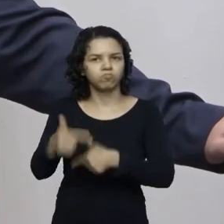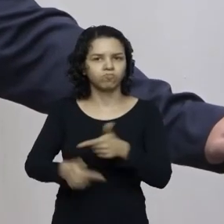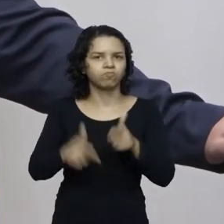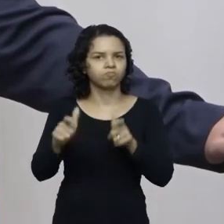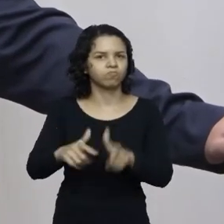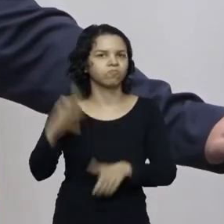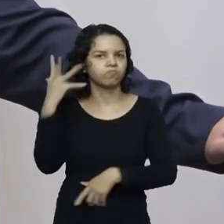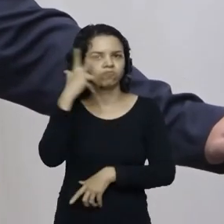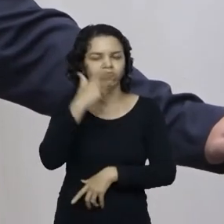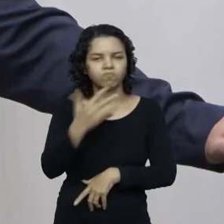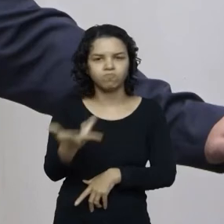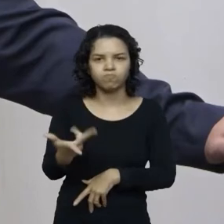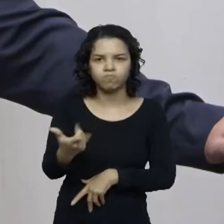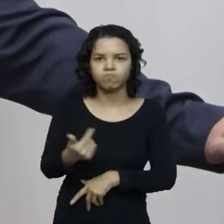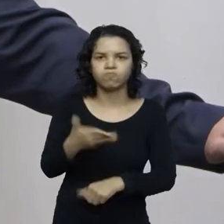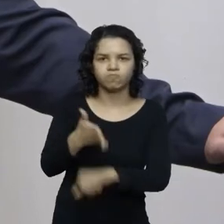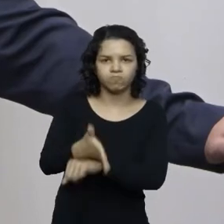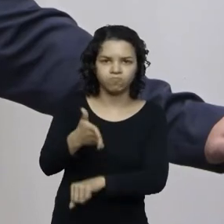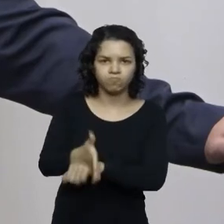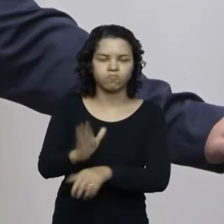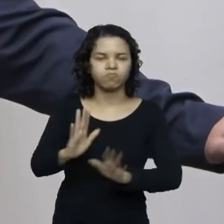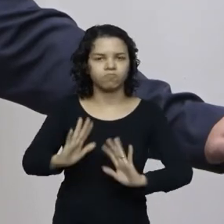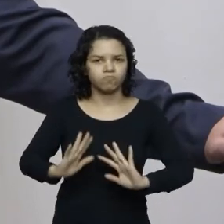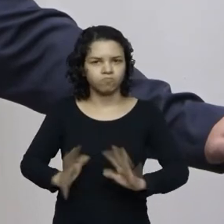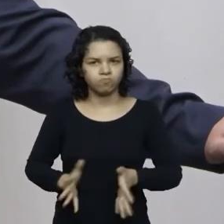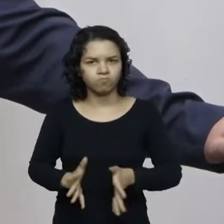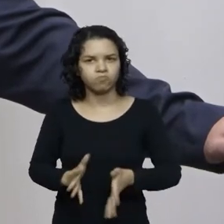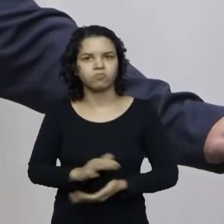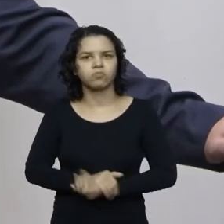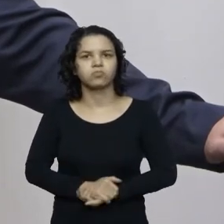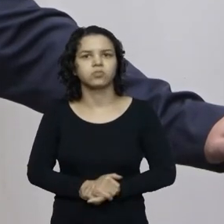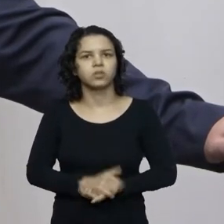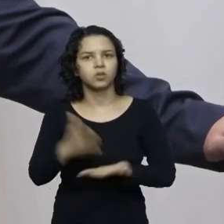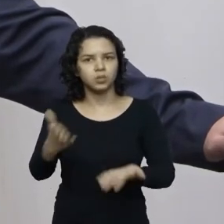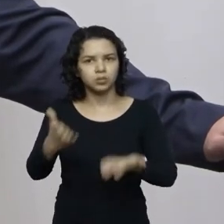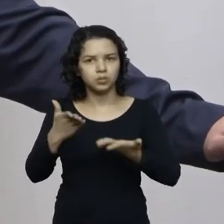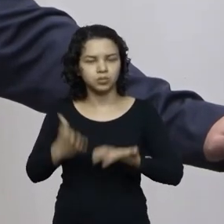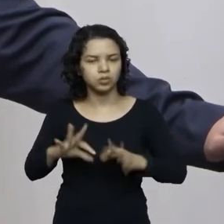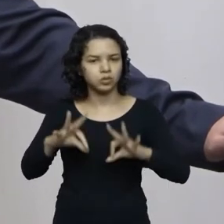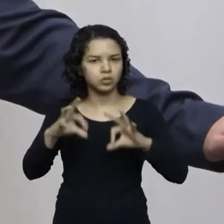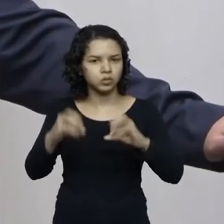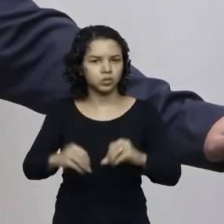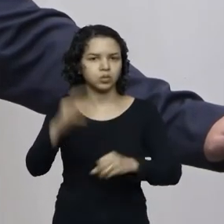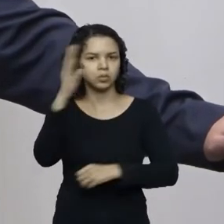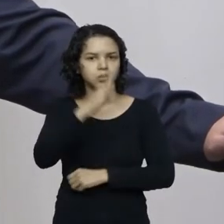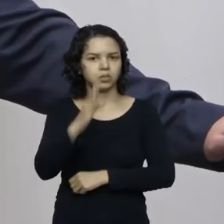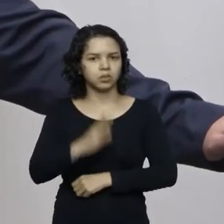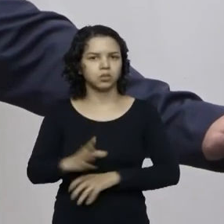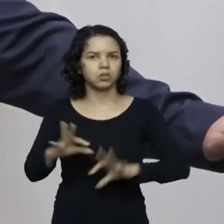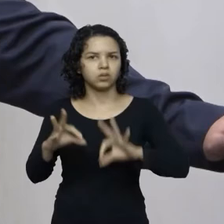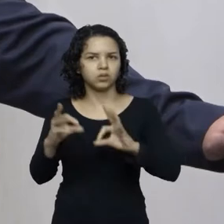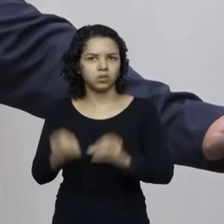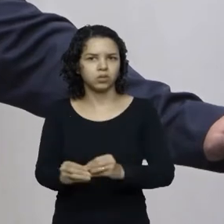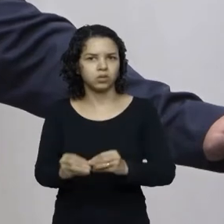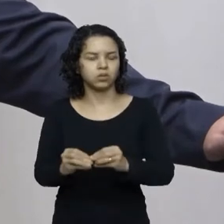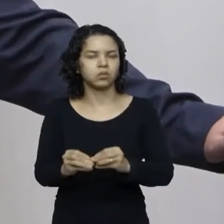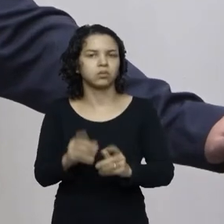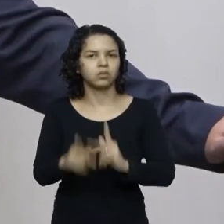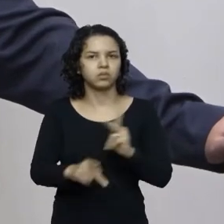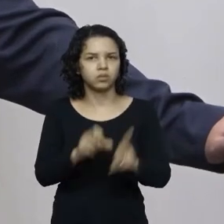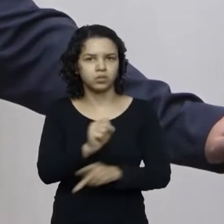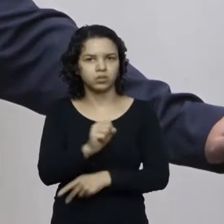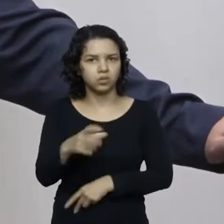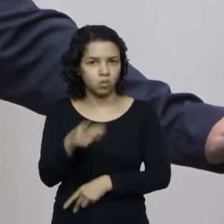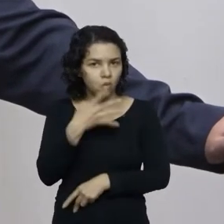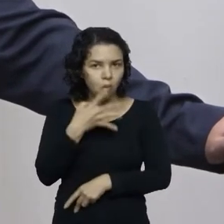maravilhoso frequento bastante e fica esse convite para todo o Brasil para todos os catarinenses se você não conhece ainda